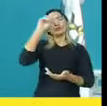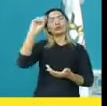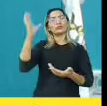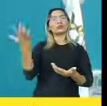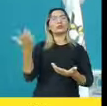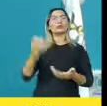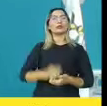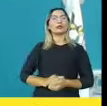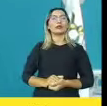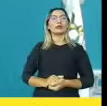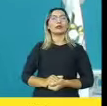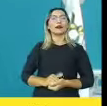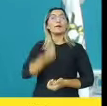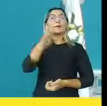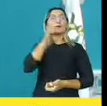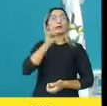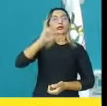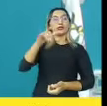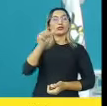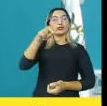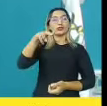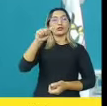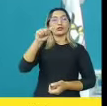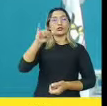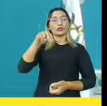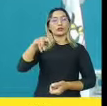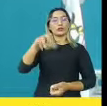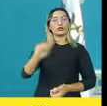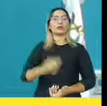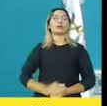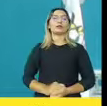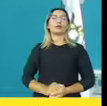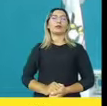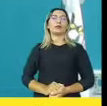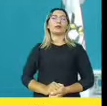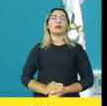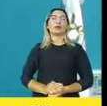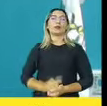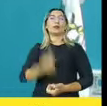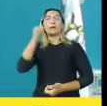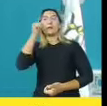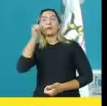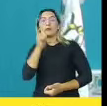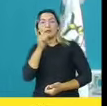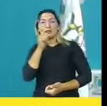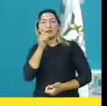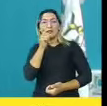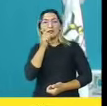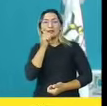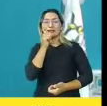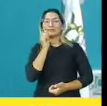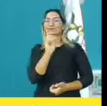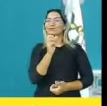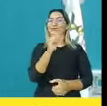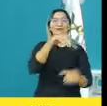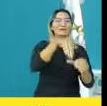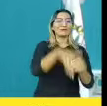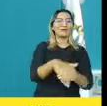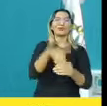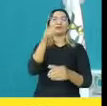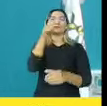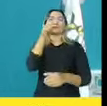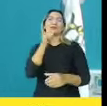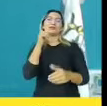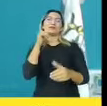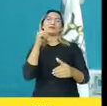me falha a memória, a Janaína Pascoal, mulher não vota em mulher, é impressionante. Ou a maioria não